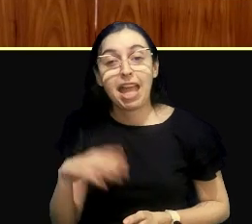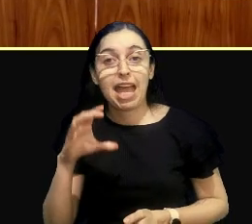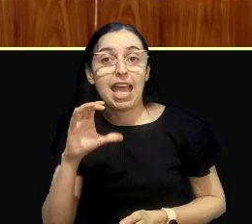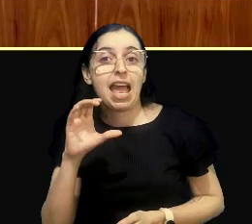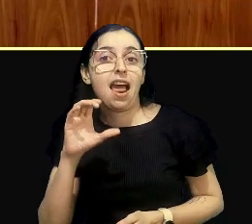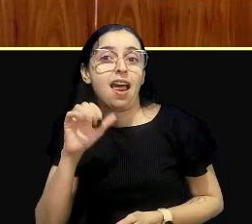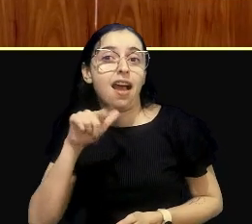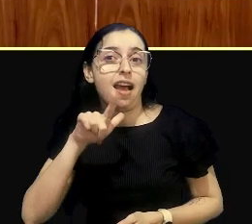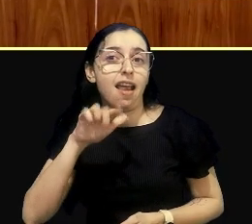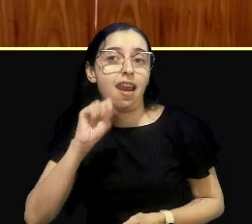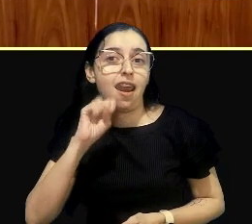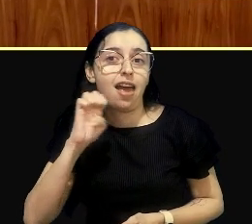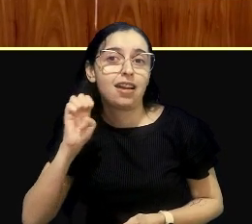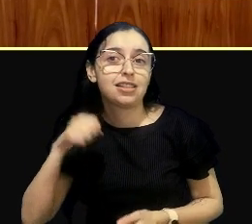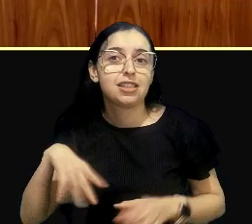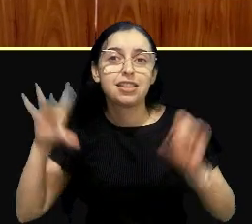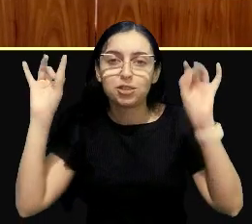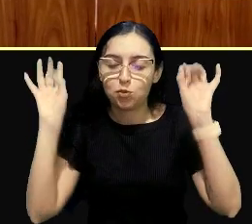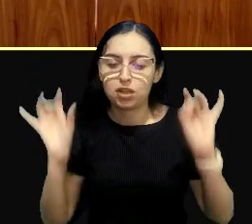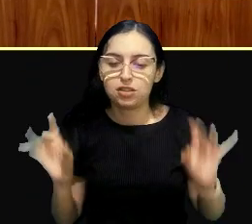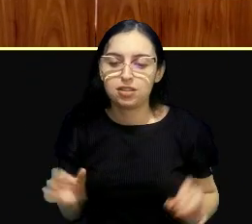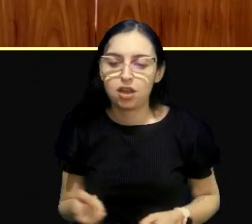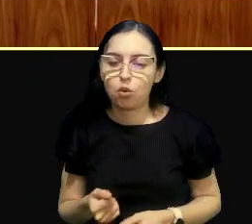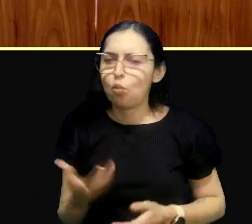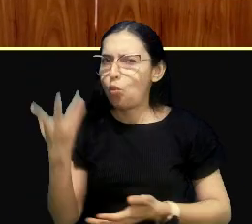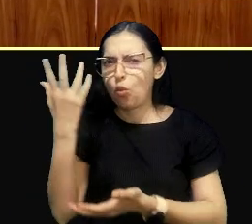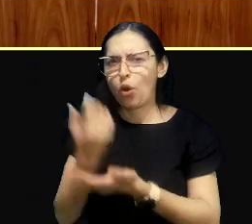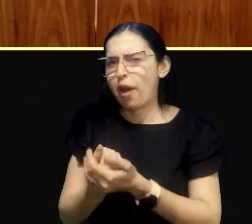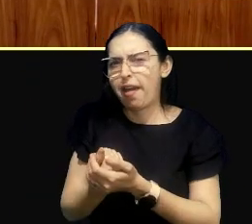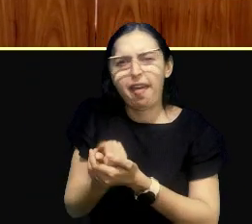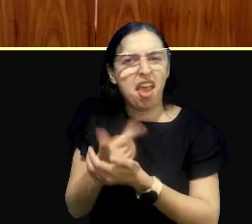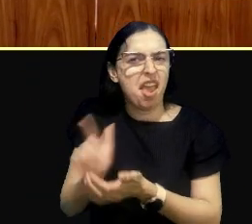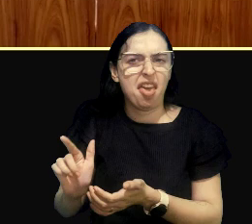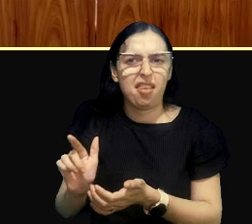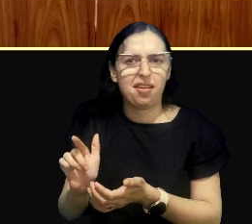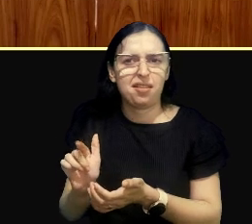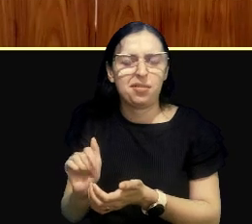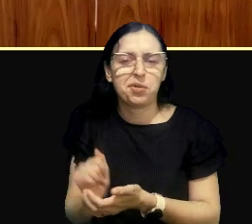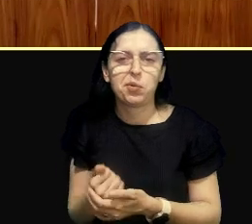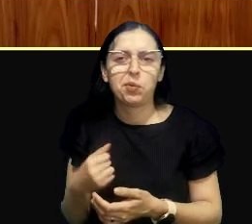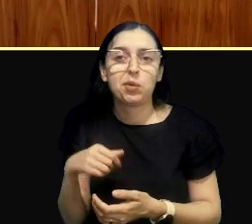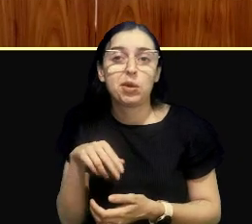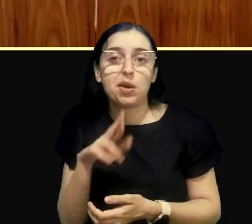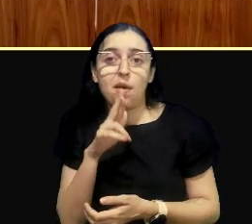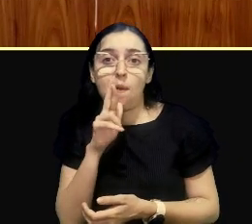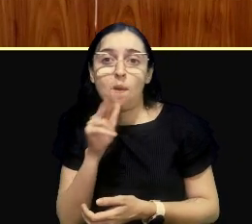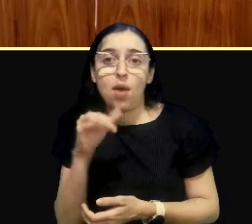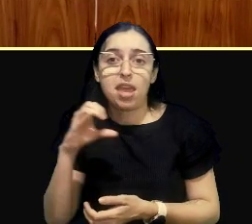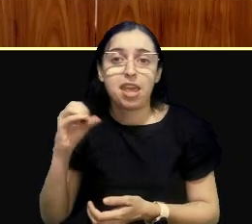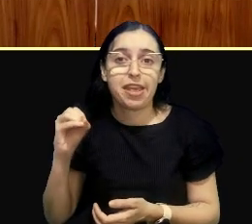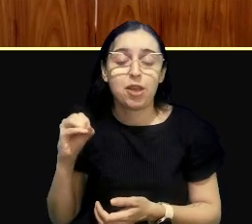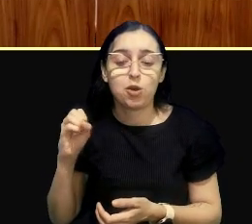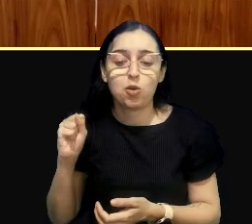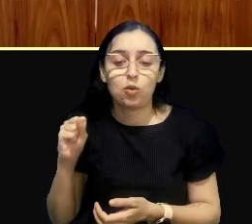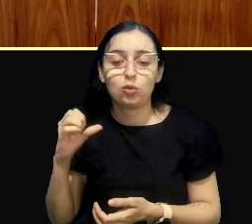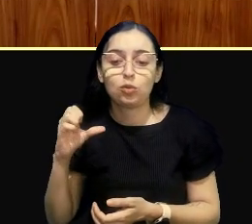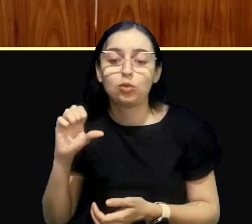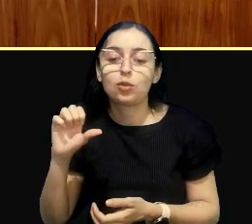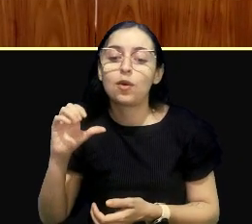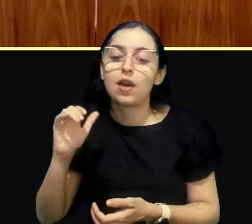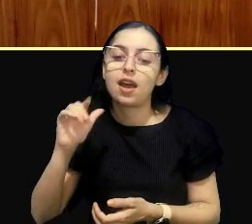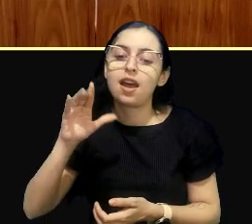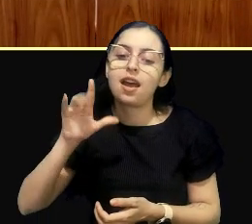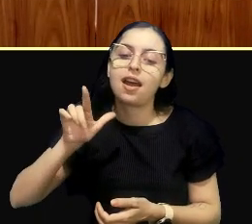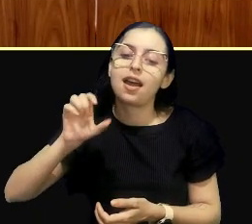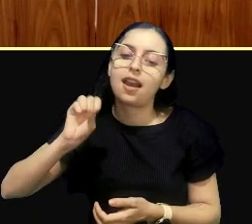e que ela nunca aceite ser um Rio, sequer classe 2. Se sua filhinha, você diga, filha, seja sempre um